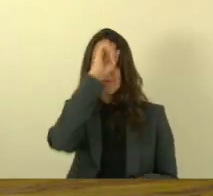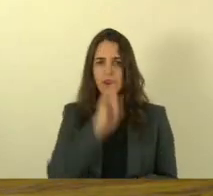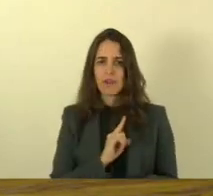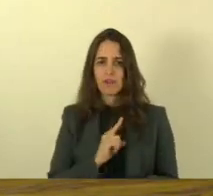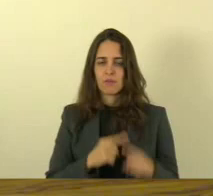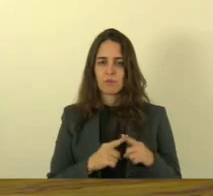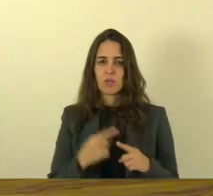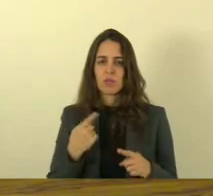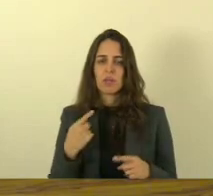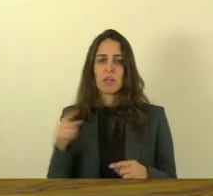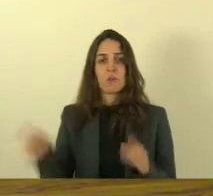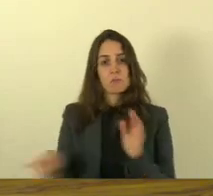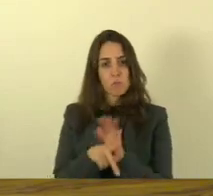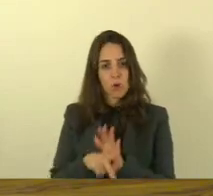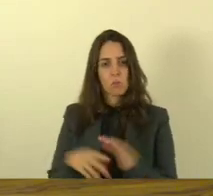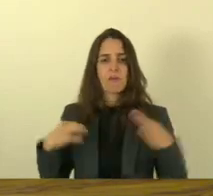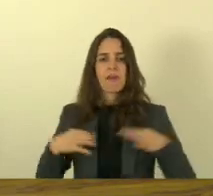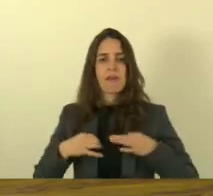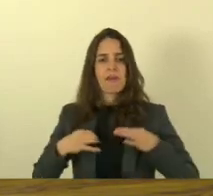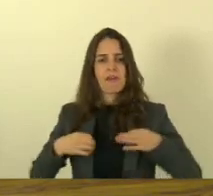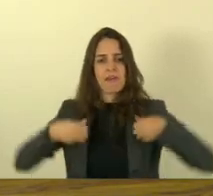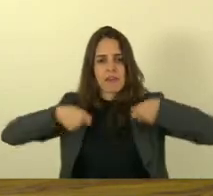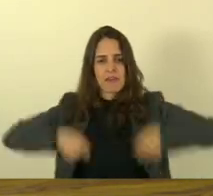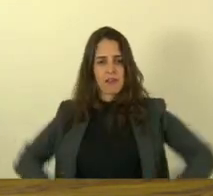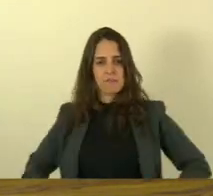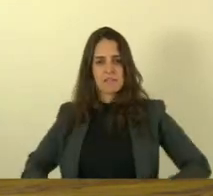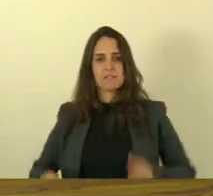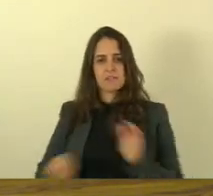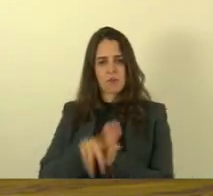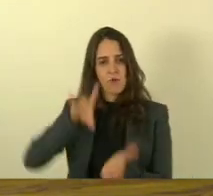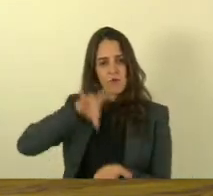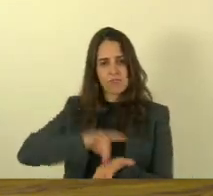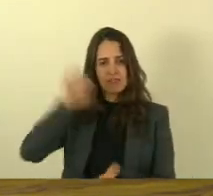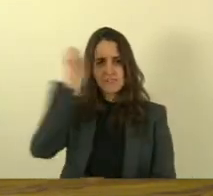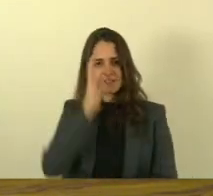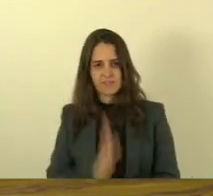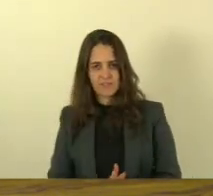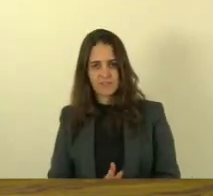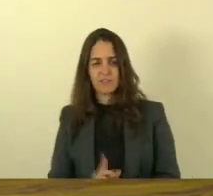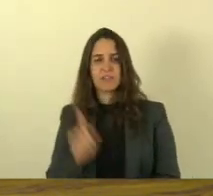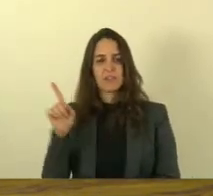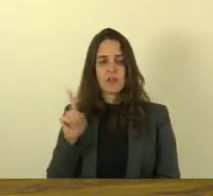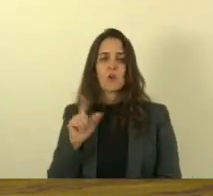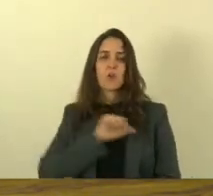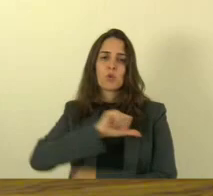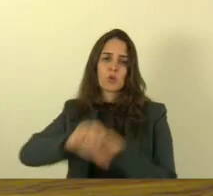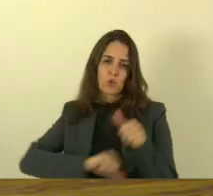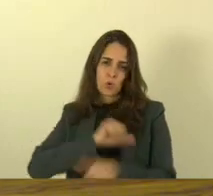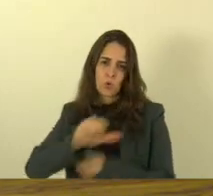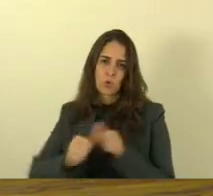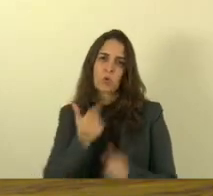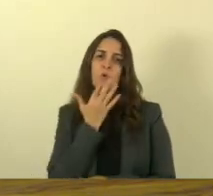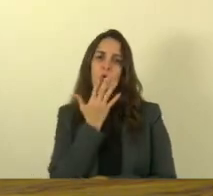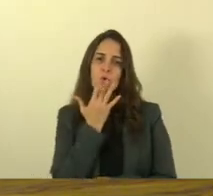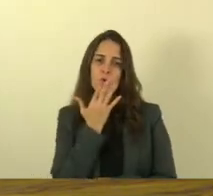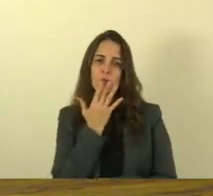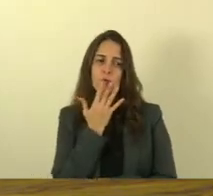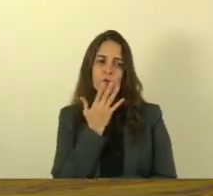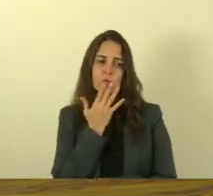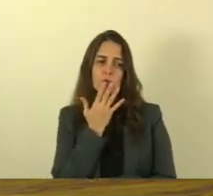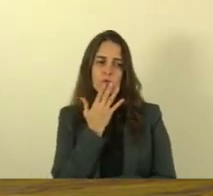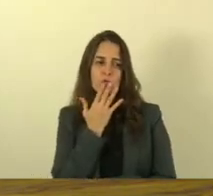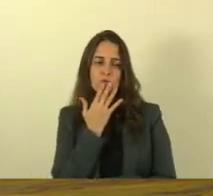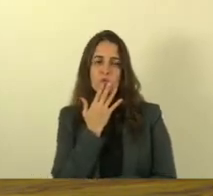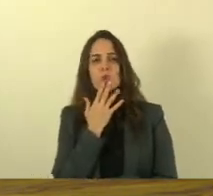competir com a camisa da seleção brasileira a desportiva adotou a cor grenar